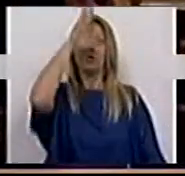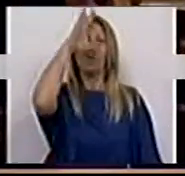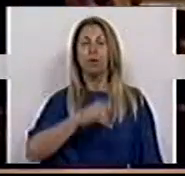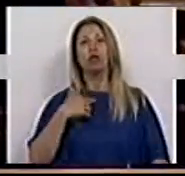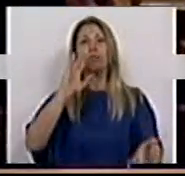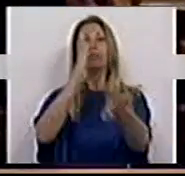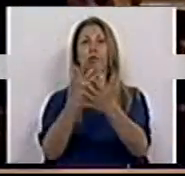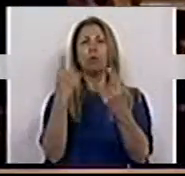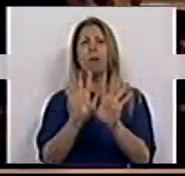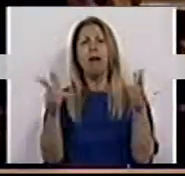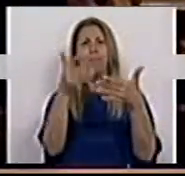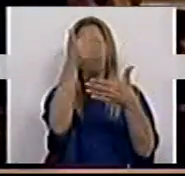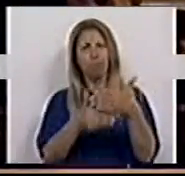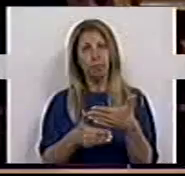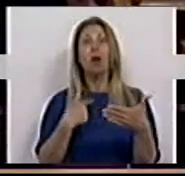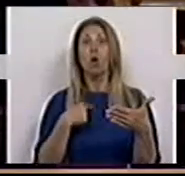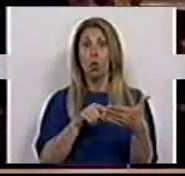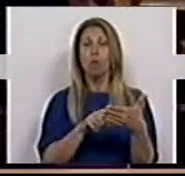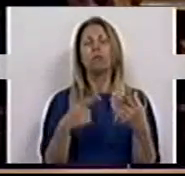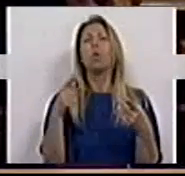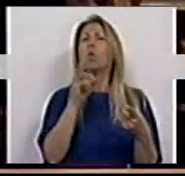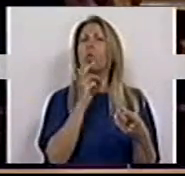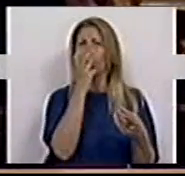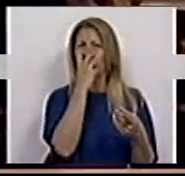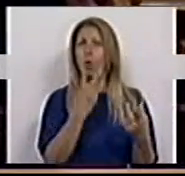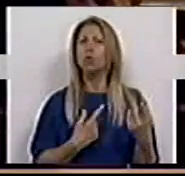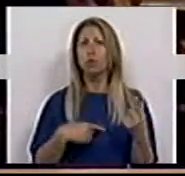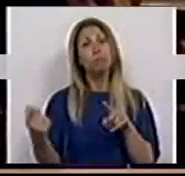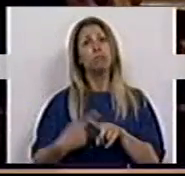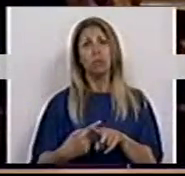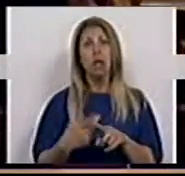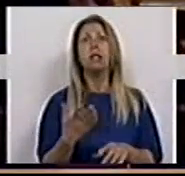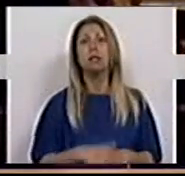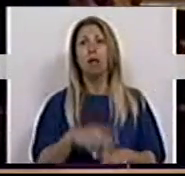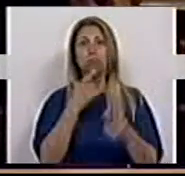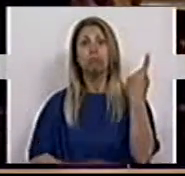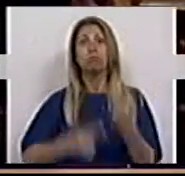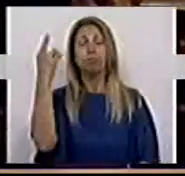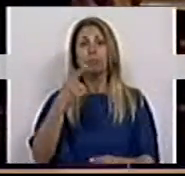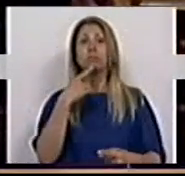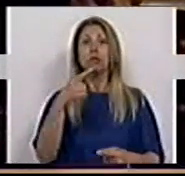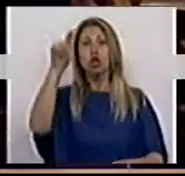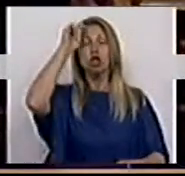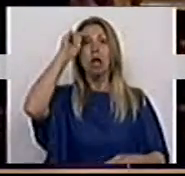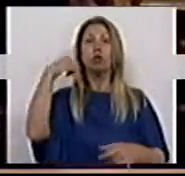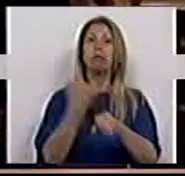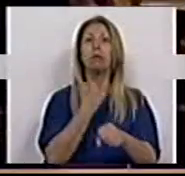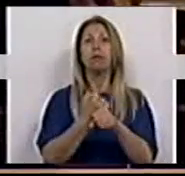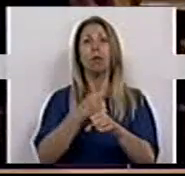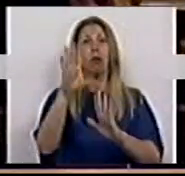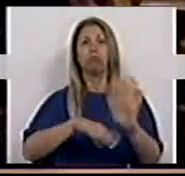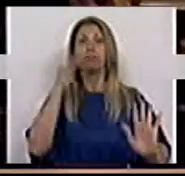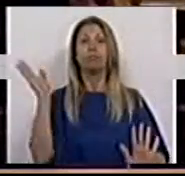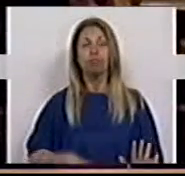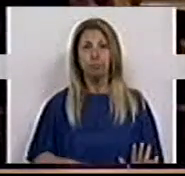site na internet muito curioso e muito interessante de denúncia de estágios e postos de trabalho precário. O site